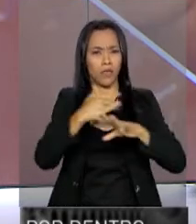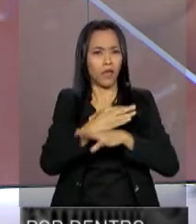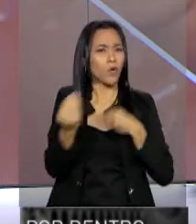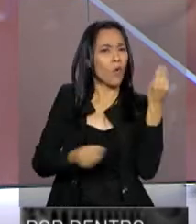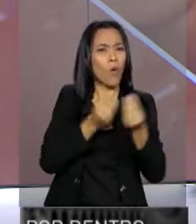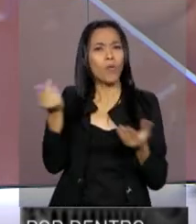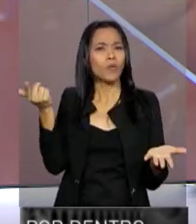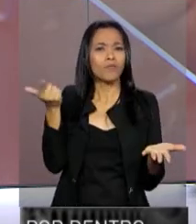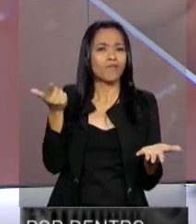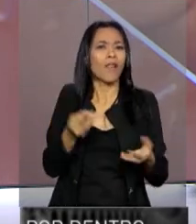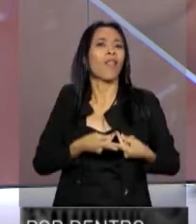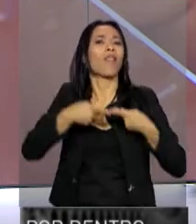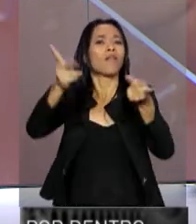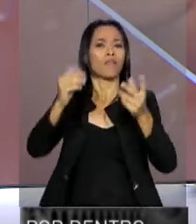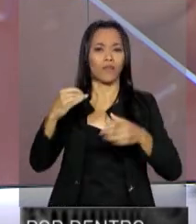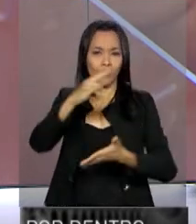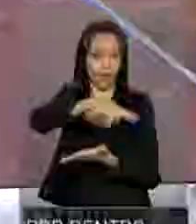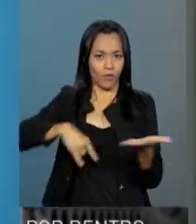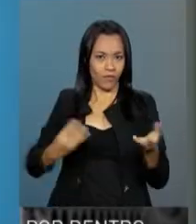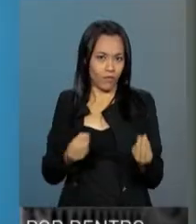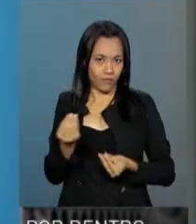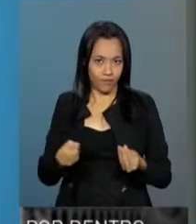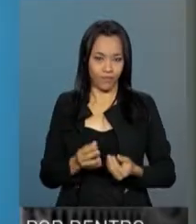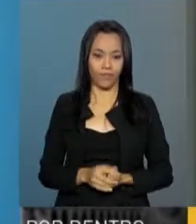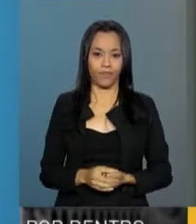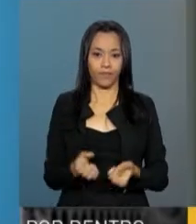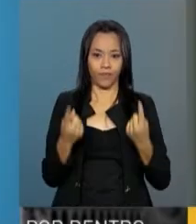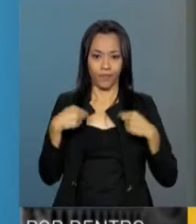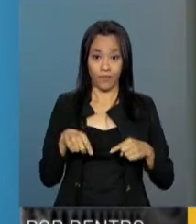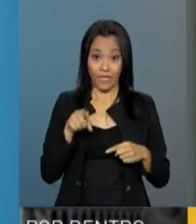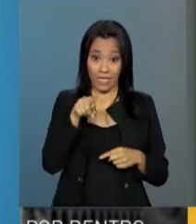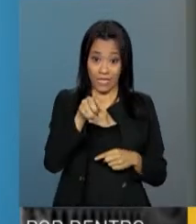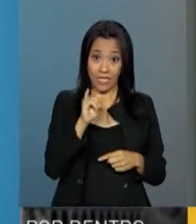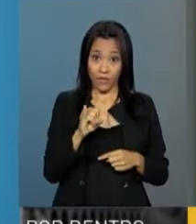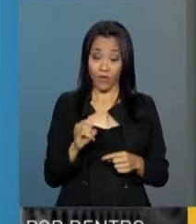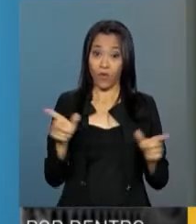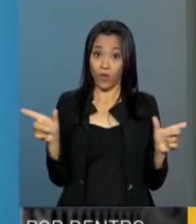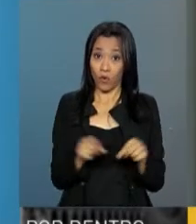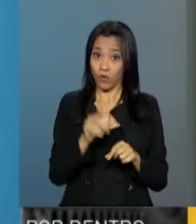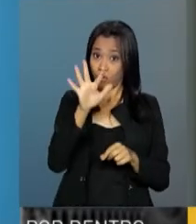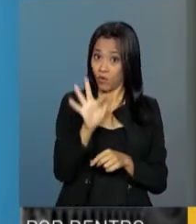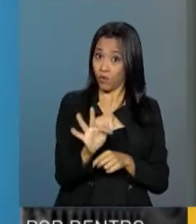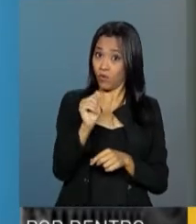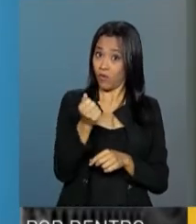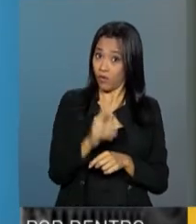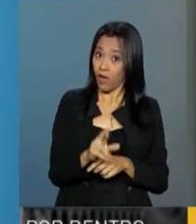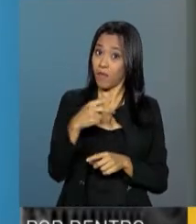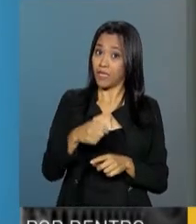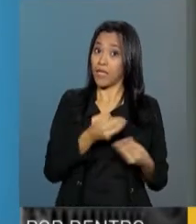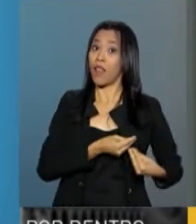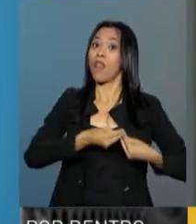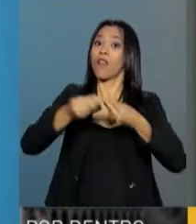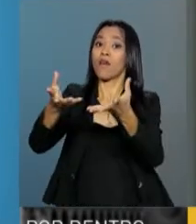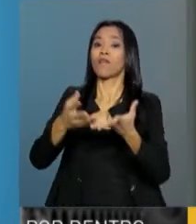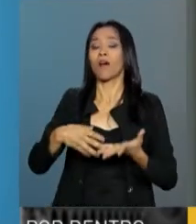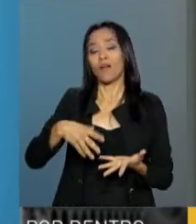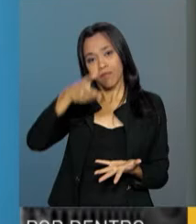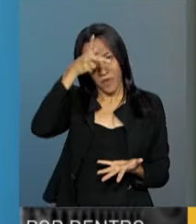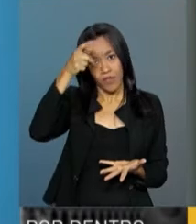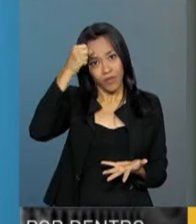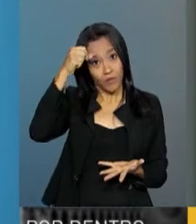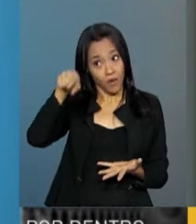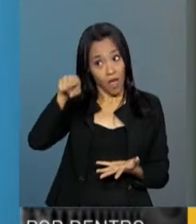onde os documentos devem ser levados. Se for o FAR, ela vai ter que entregar os documentos na Prefeitura, porque é a Prefeitura que